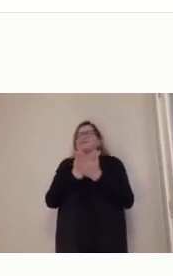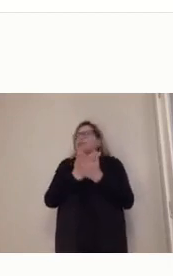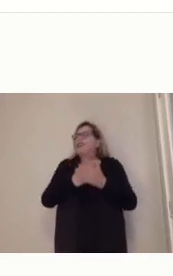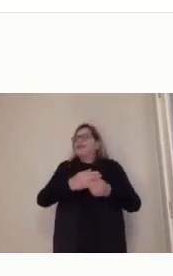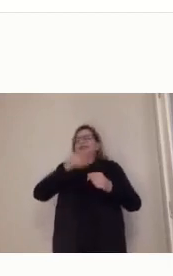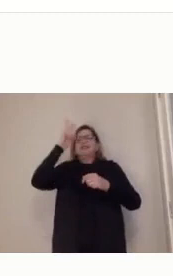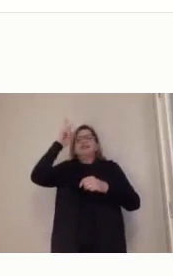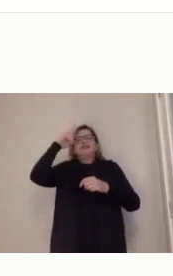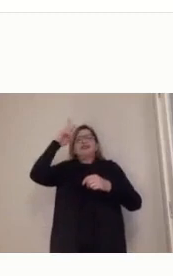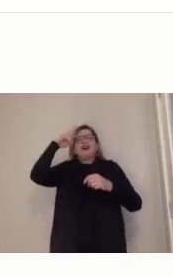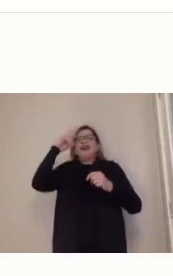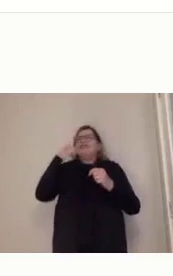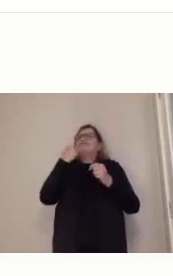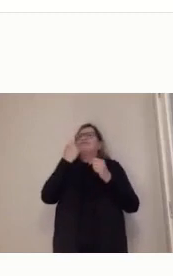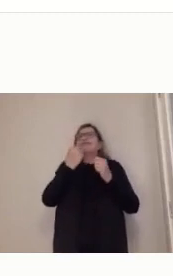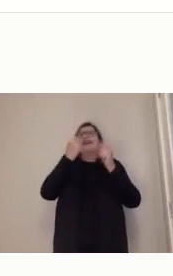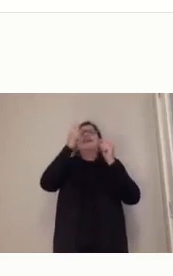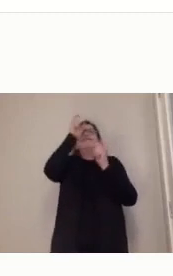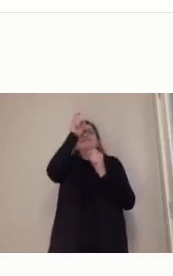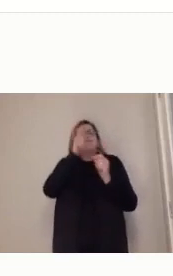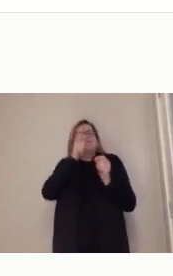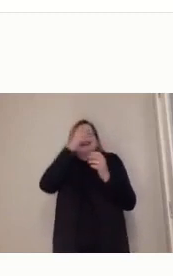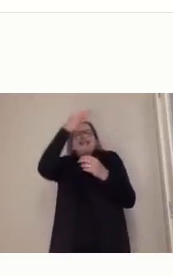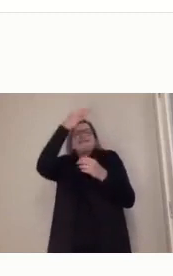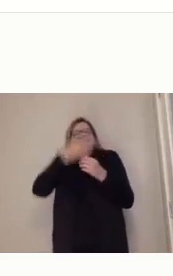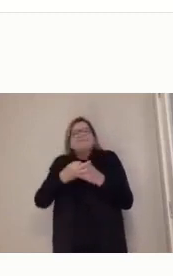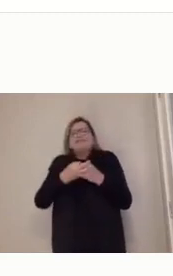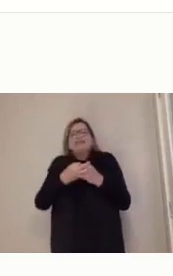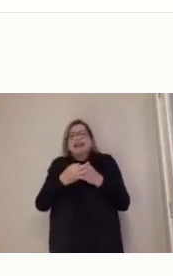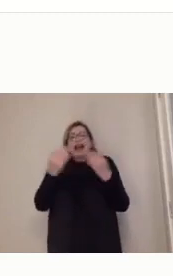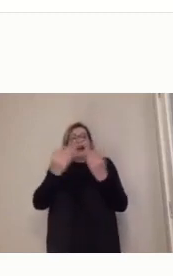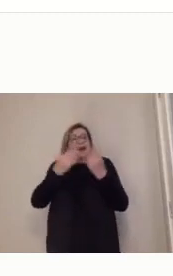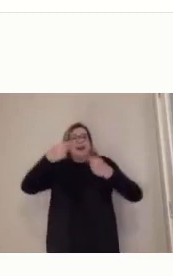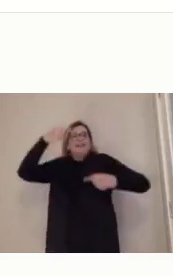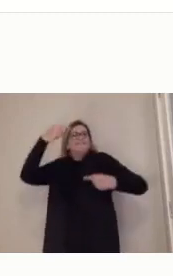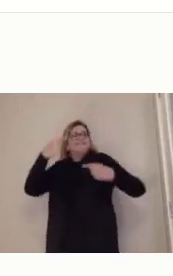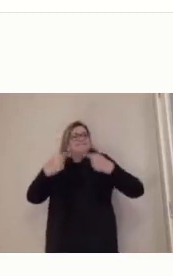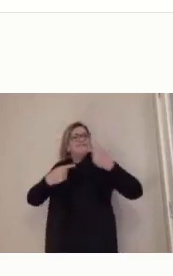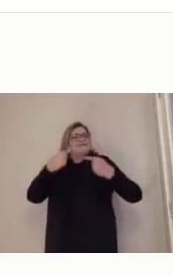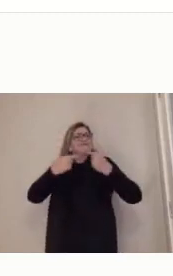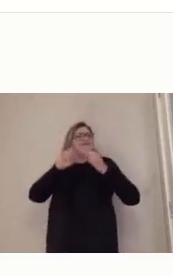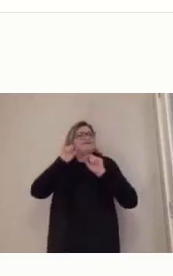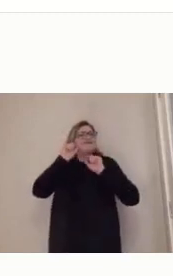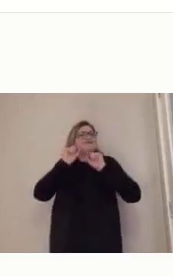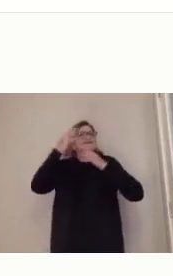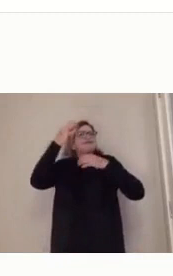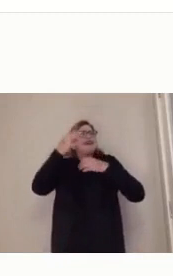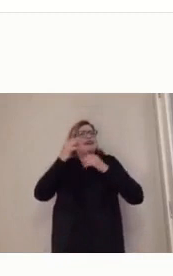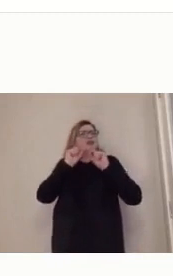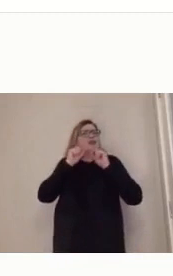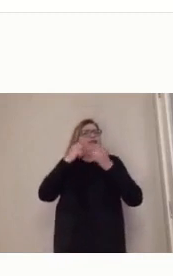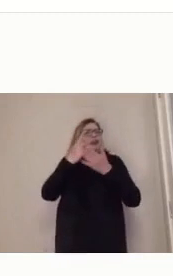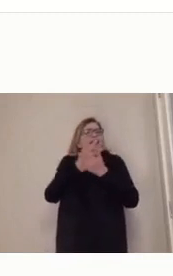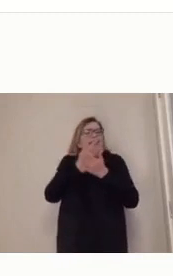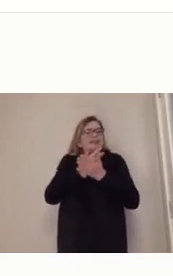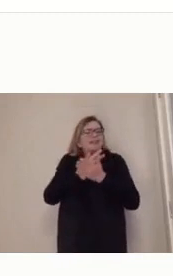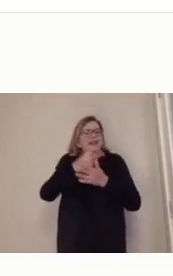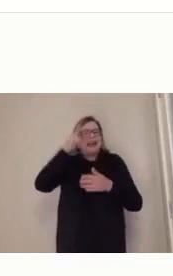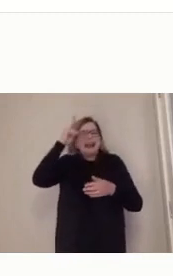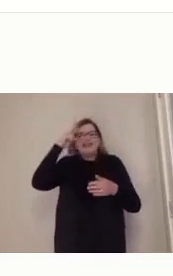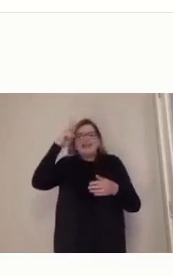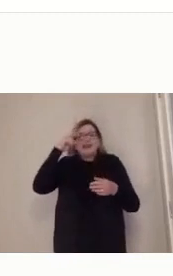eram tidas como verdades, né? E a história era contada com uma história de